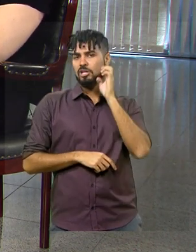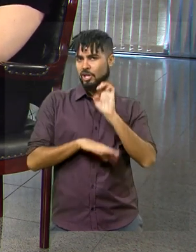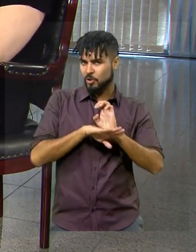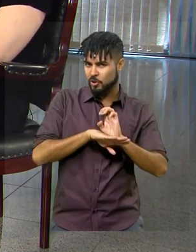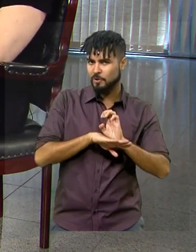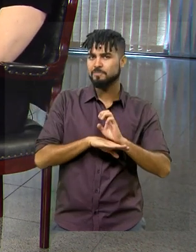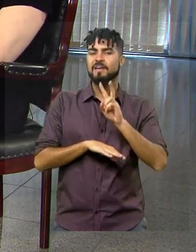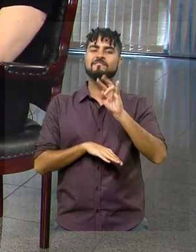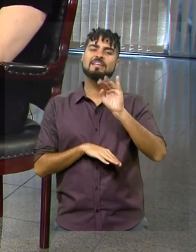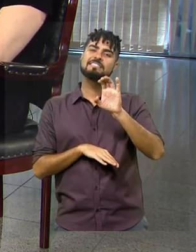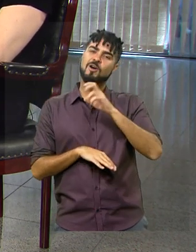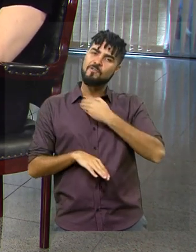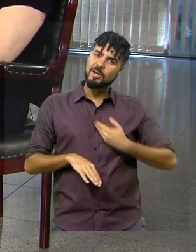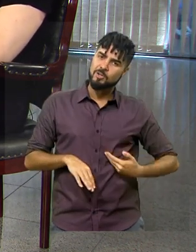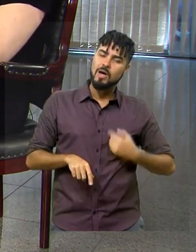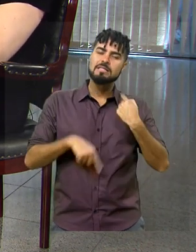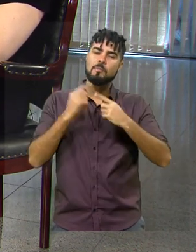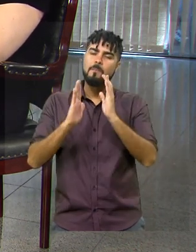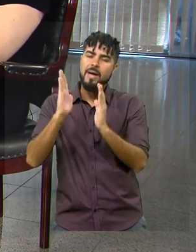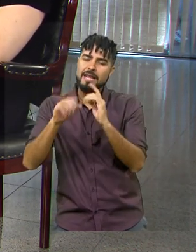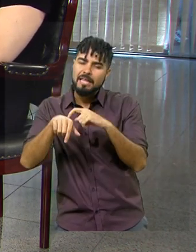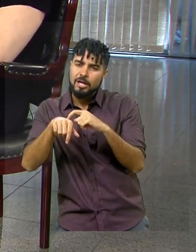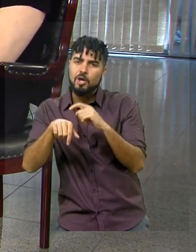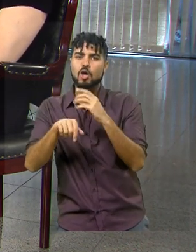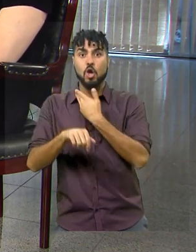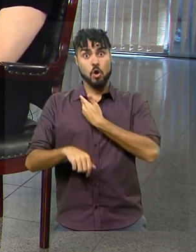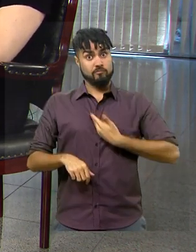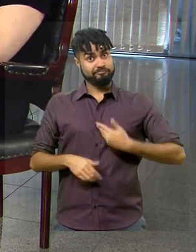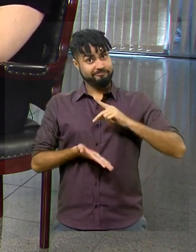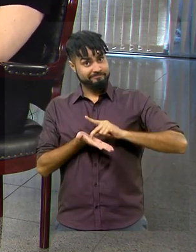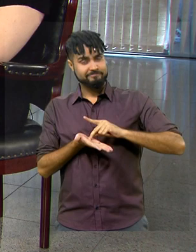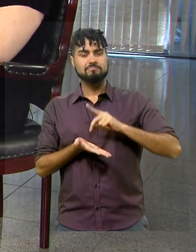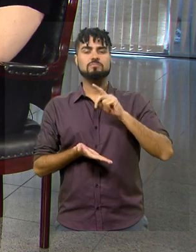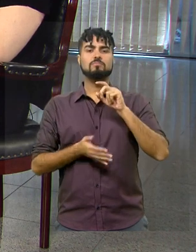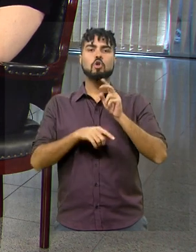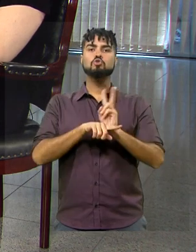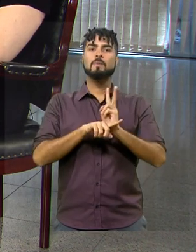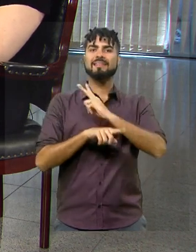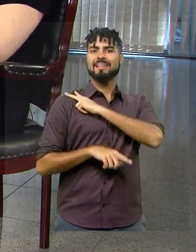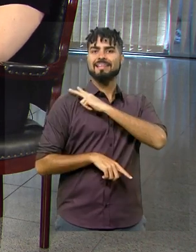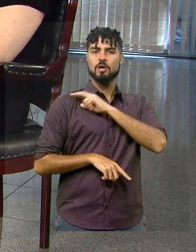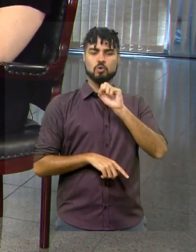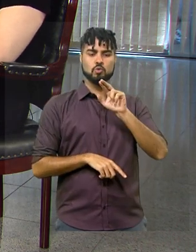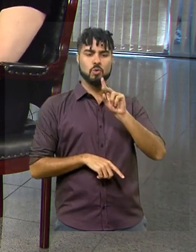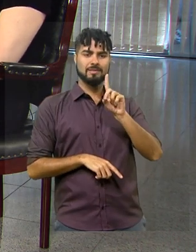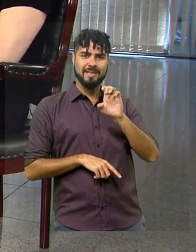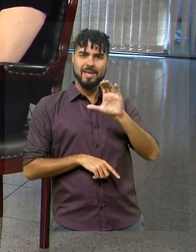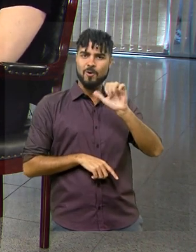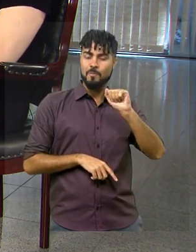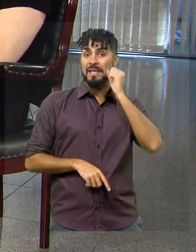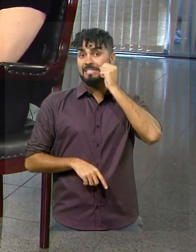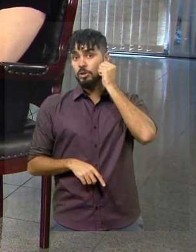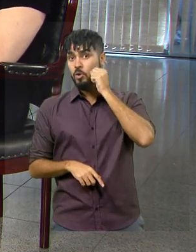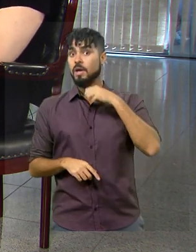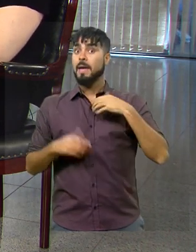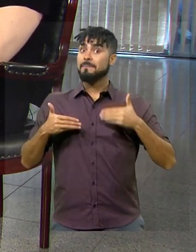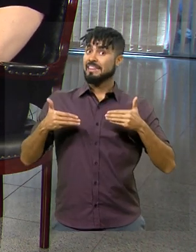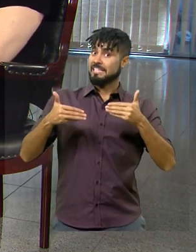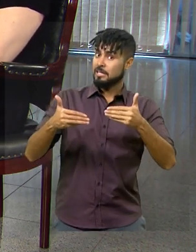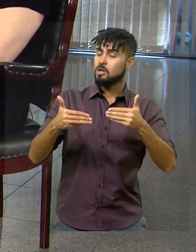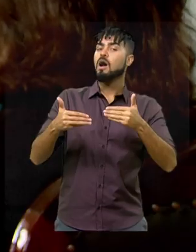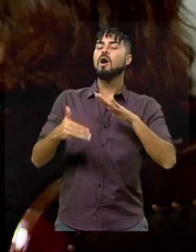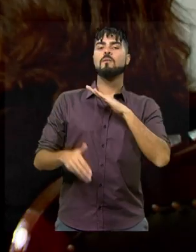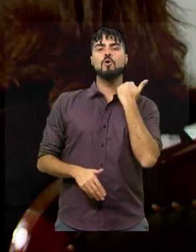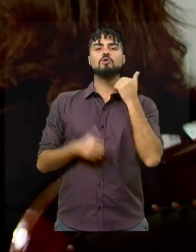-governador, governador por um período, superintendente da SUDEC, senador, ministro de Estado e faleceu no